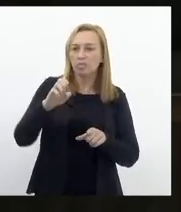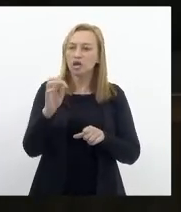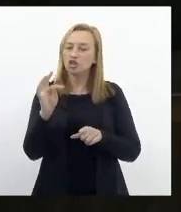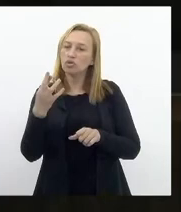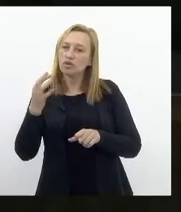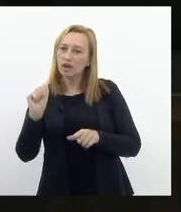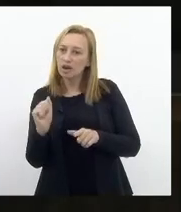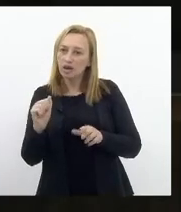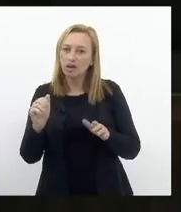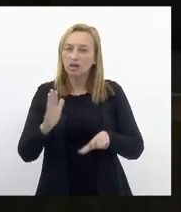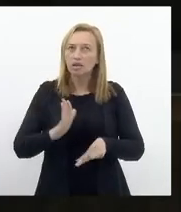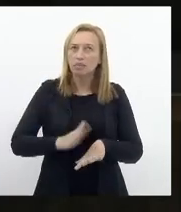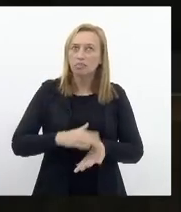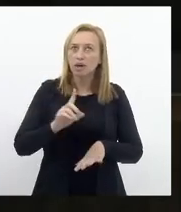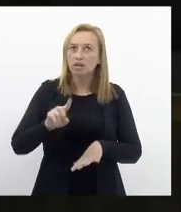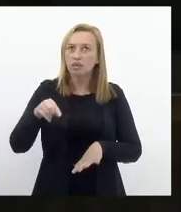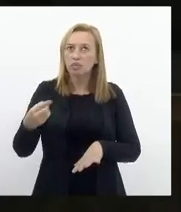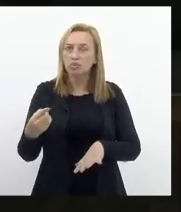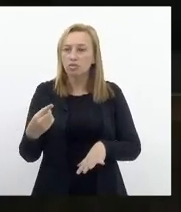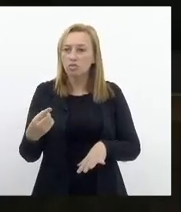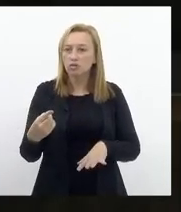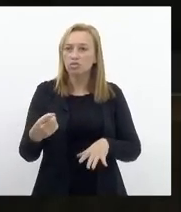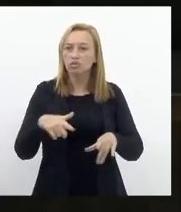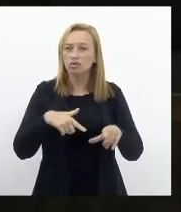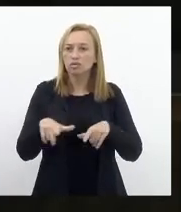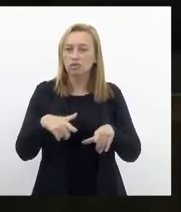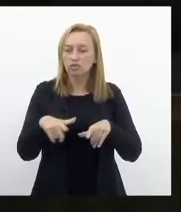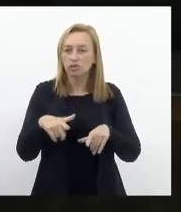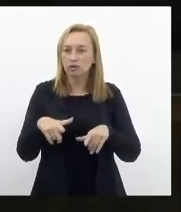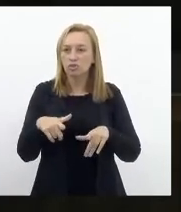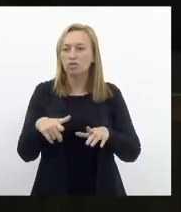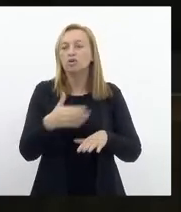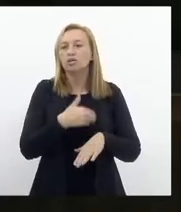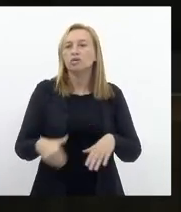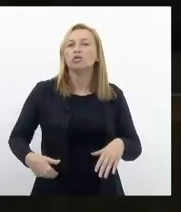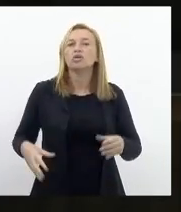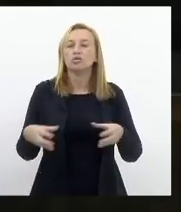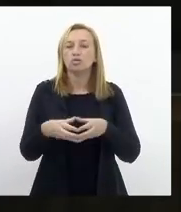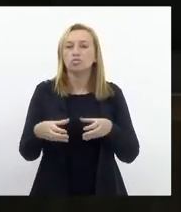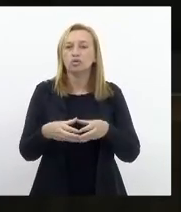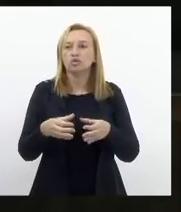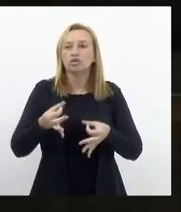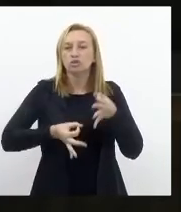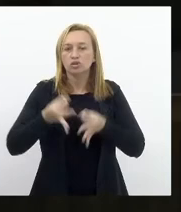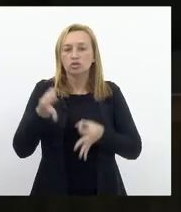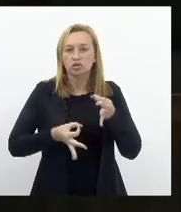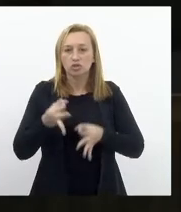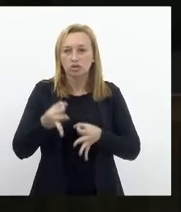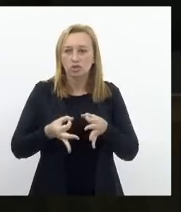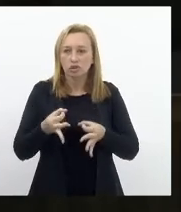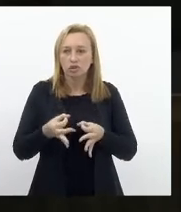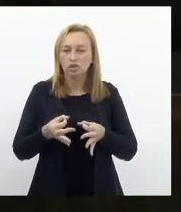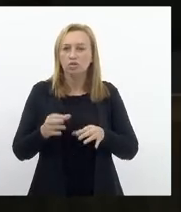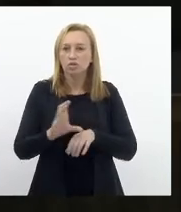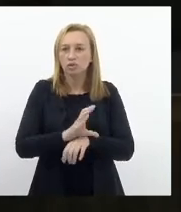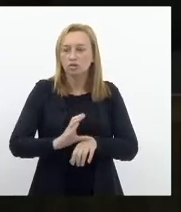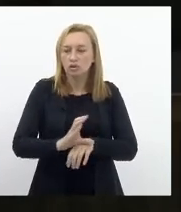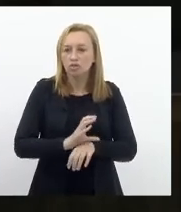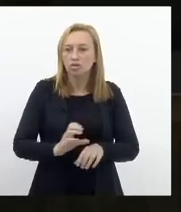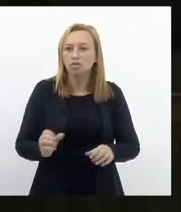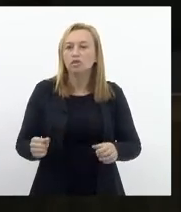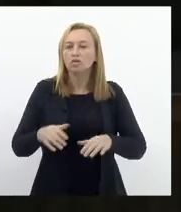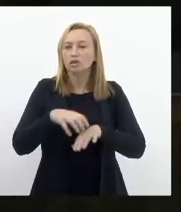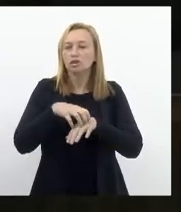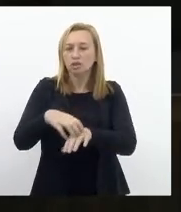demais concessionárias de serviço público. Pareceres das comissões de Constituição e Justiça pela Constitucionalidade e de